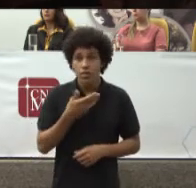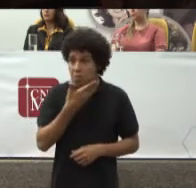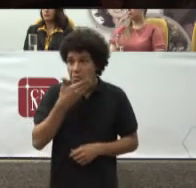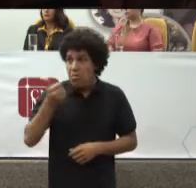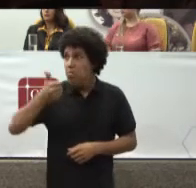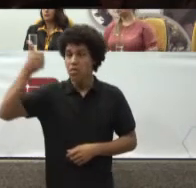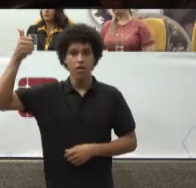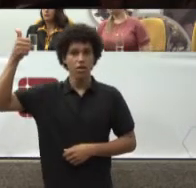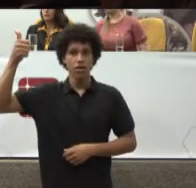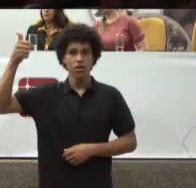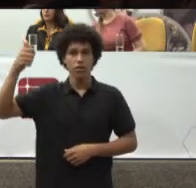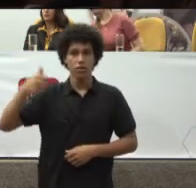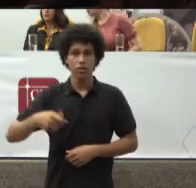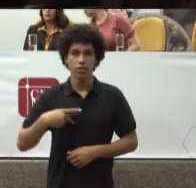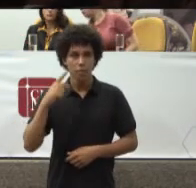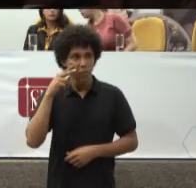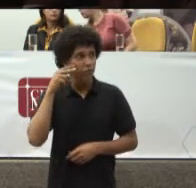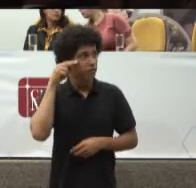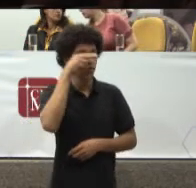Contemplada